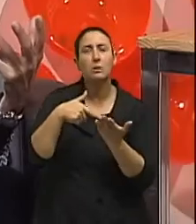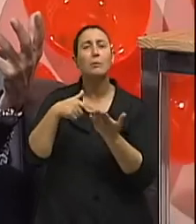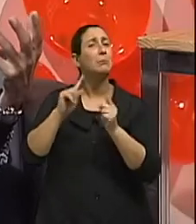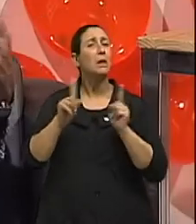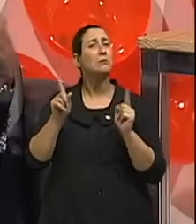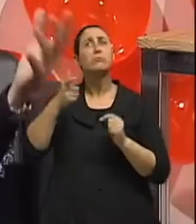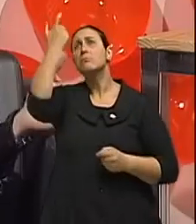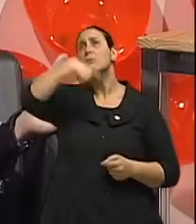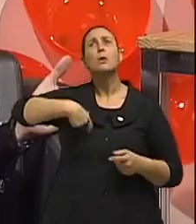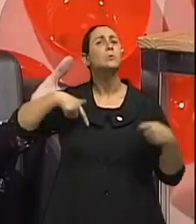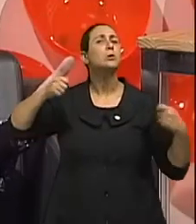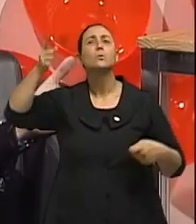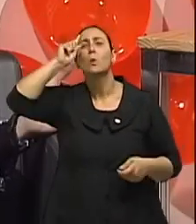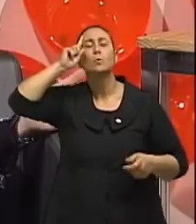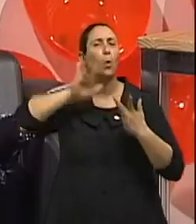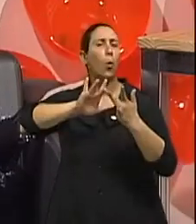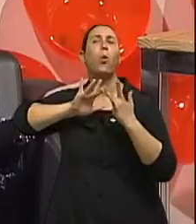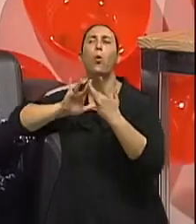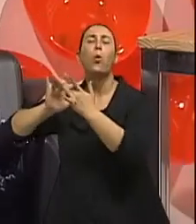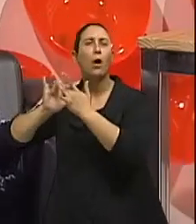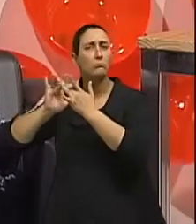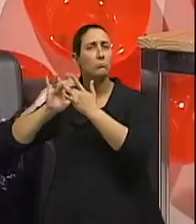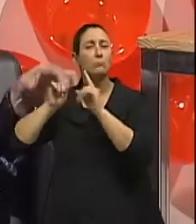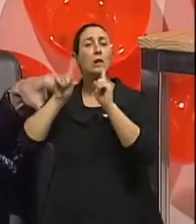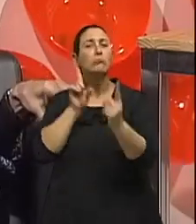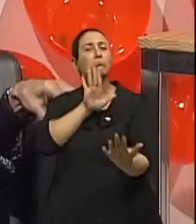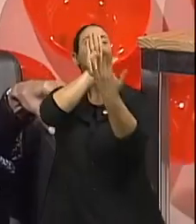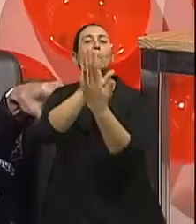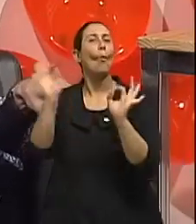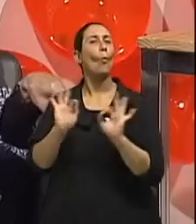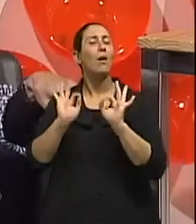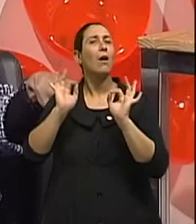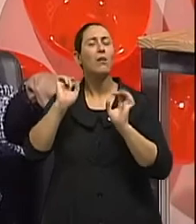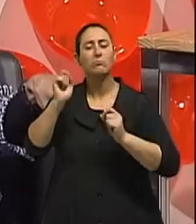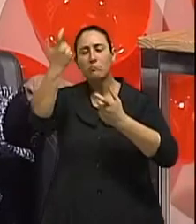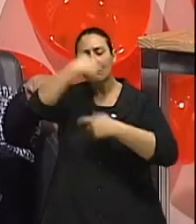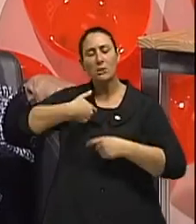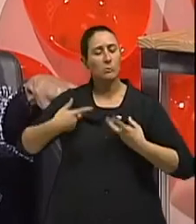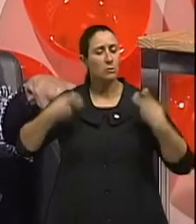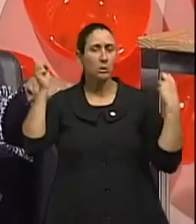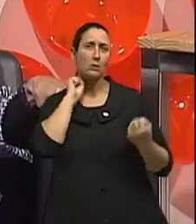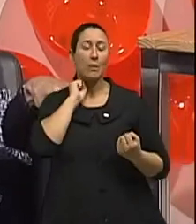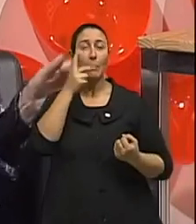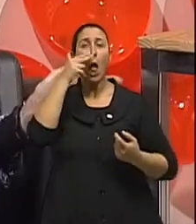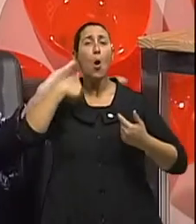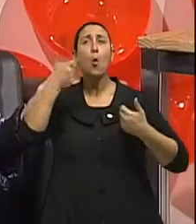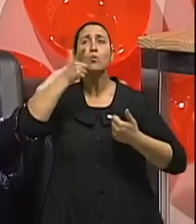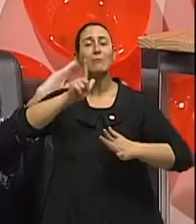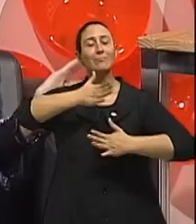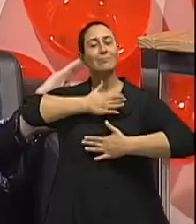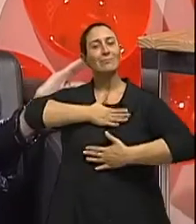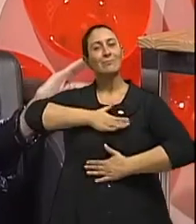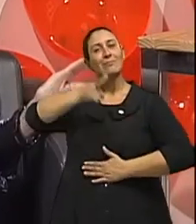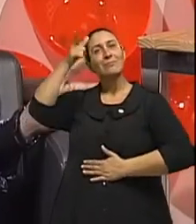indispensável durante 24 horas por dia que ela não pode relaxar. à medida que ela percebe que ela não consegue relaxar, é claro